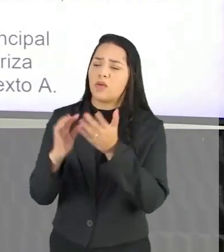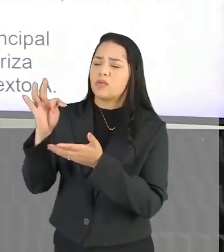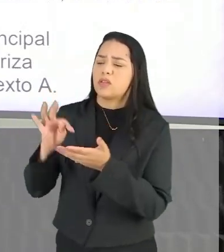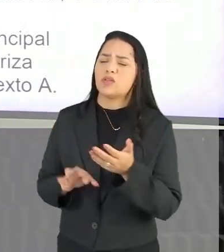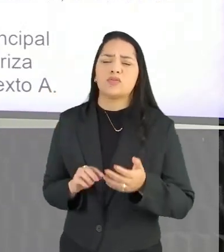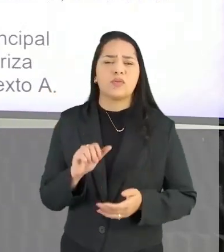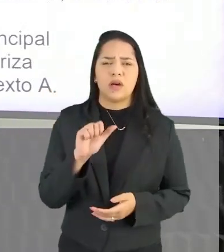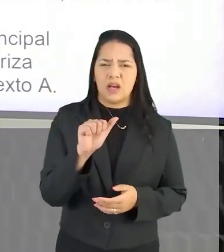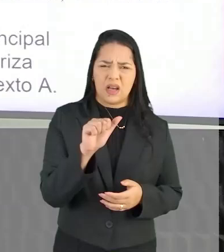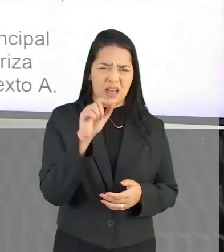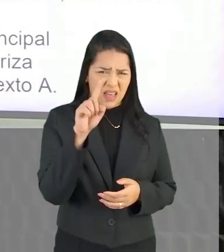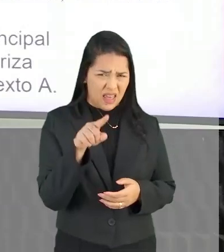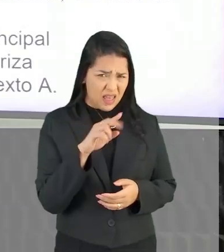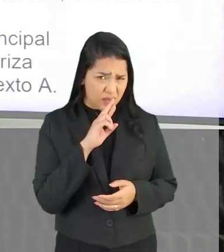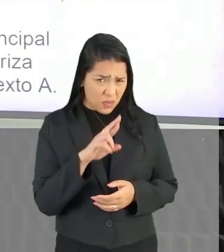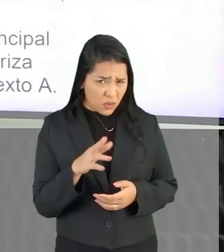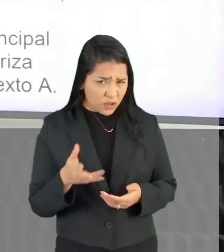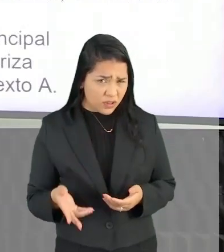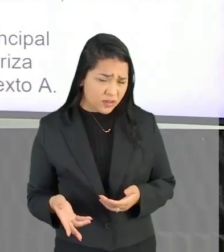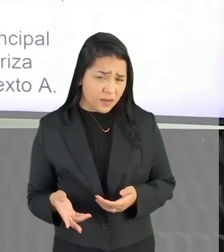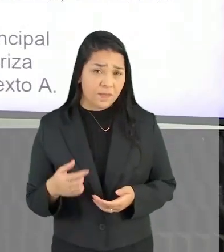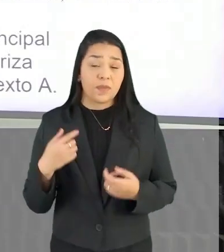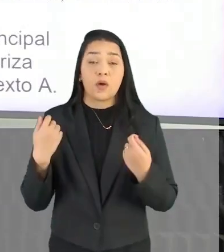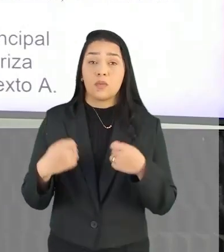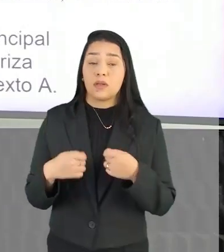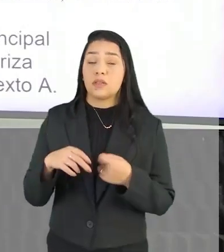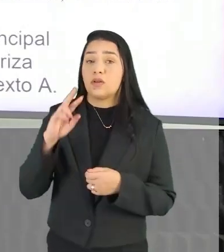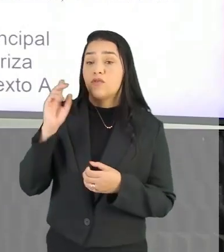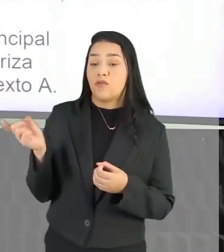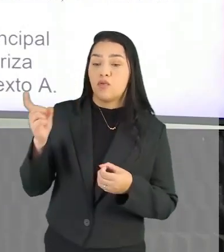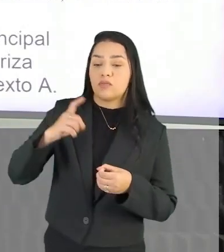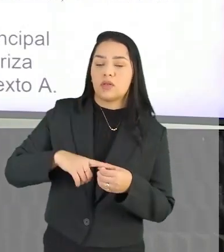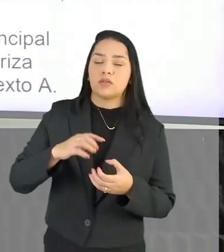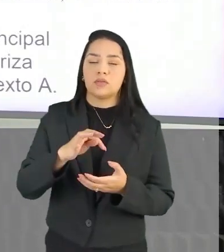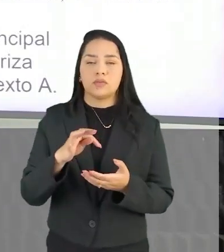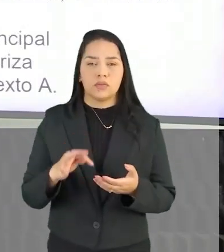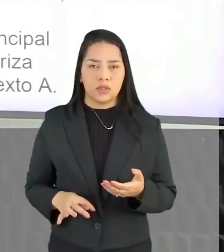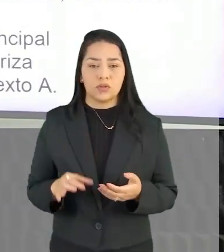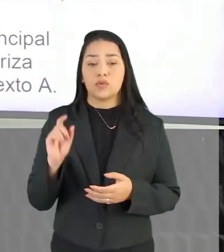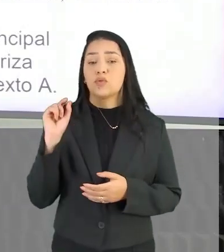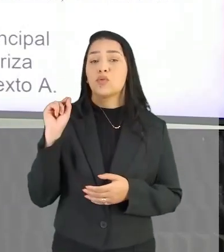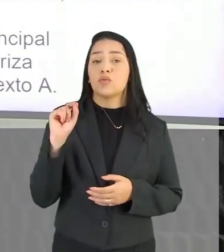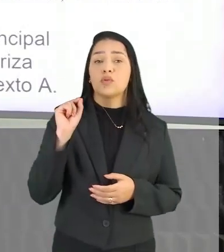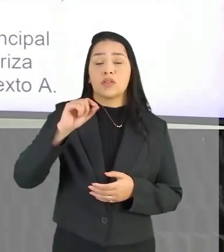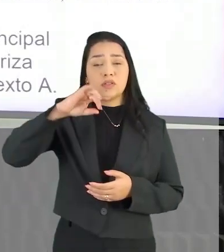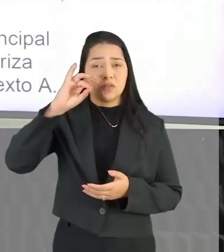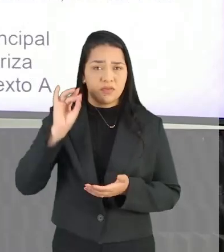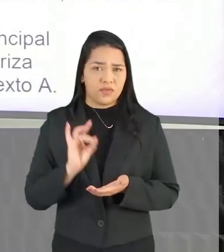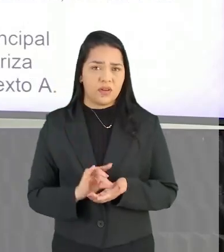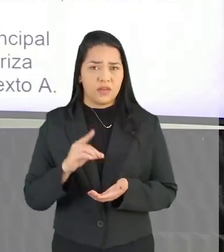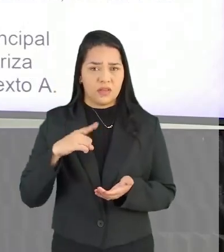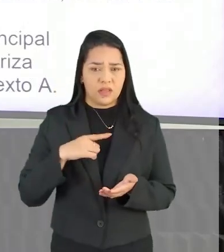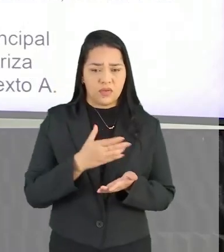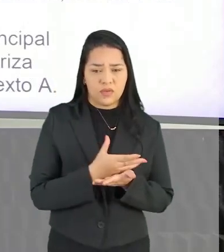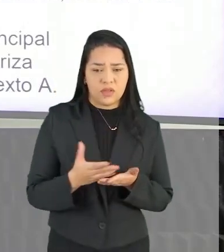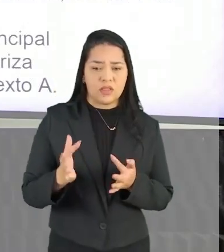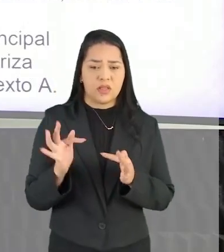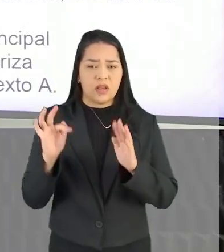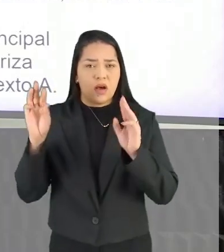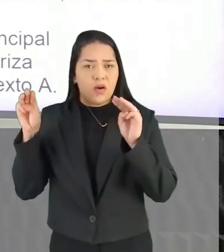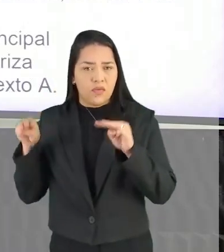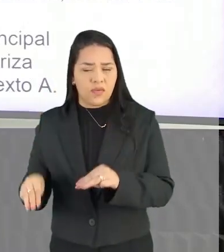texto A Será que é essa a alternativa? Então, a gente tem que botar no texto E verificar o que de fato A gente tem do início ao fim